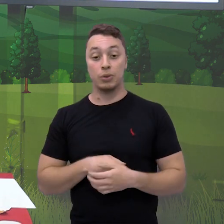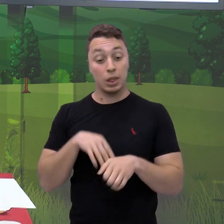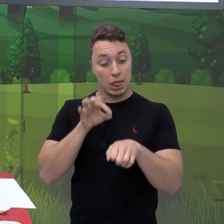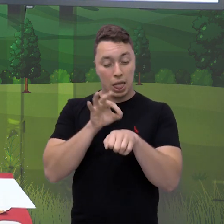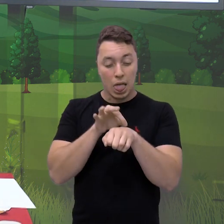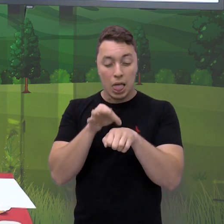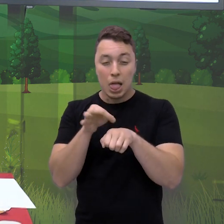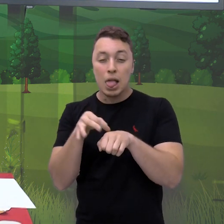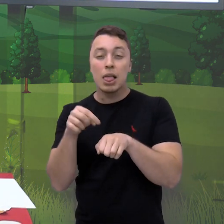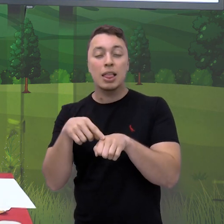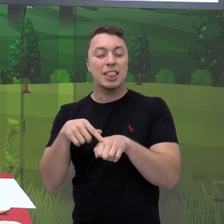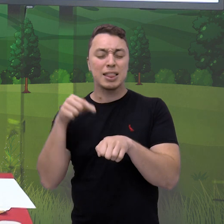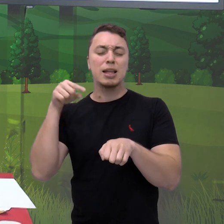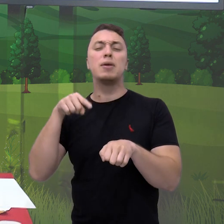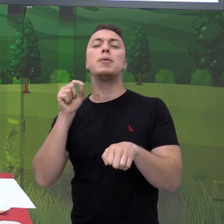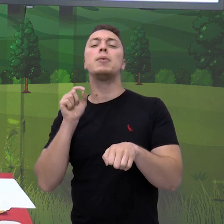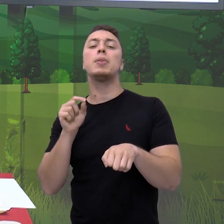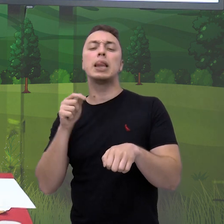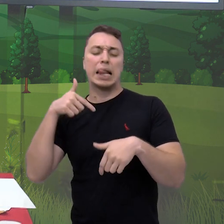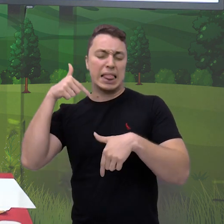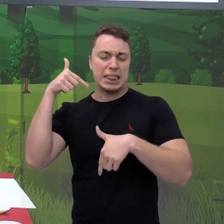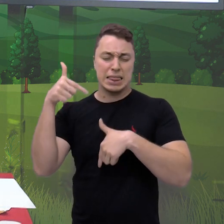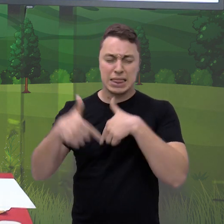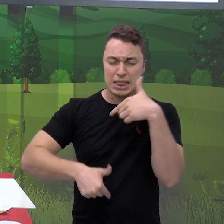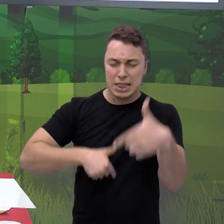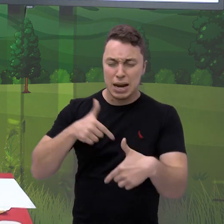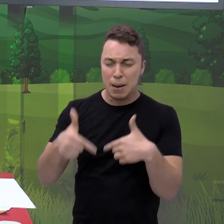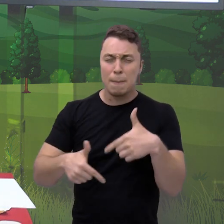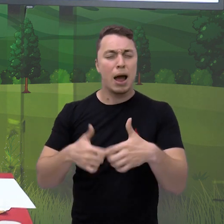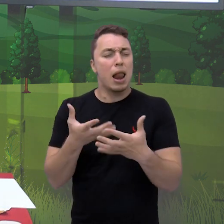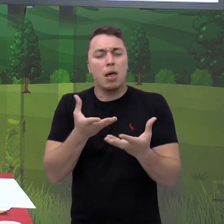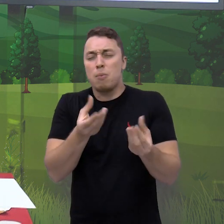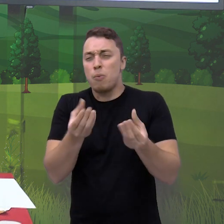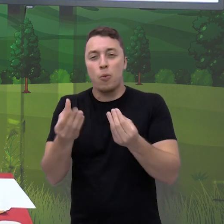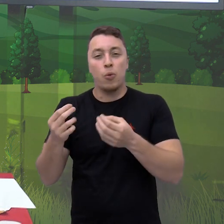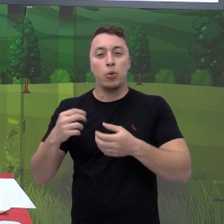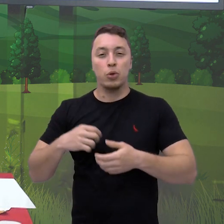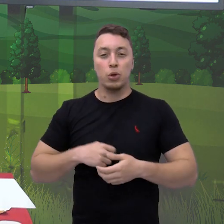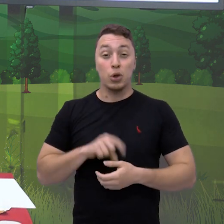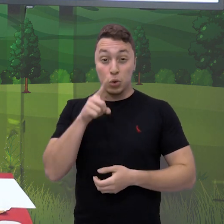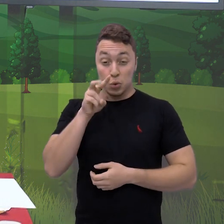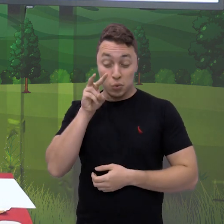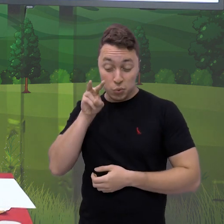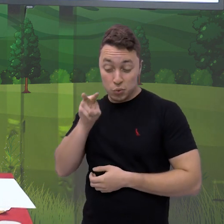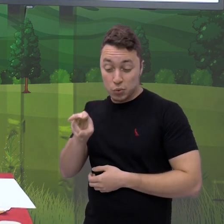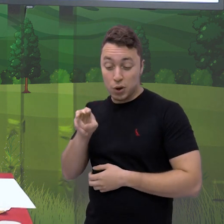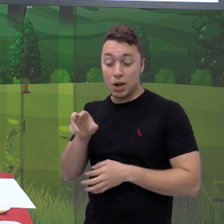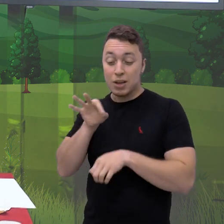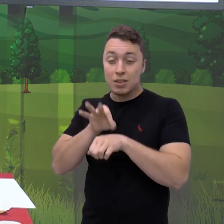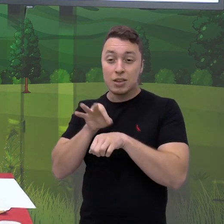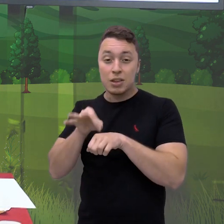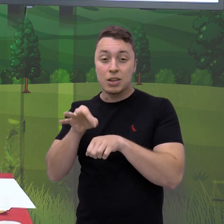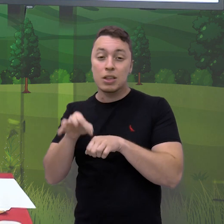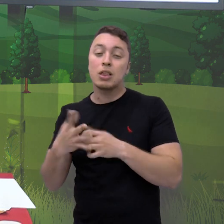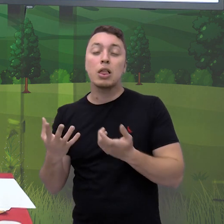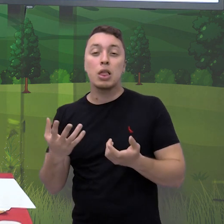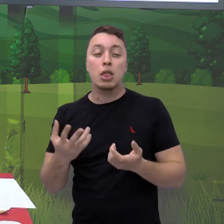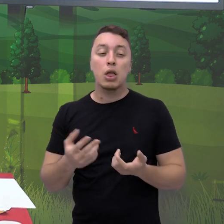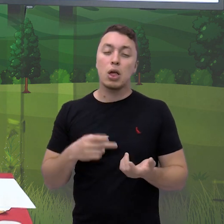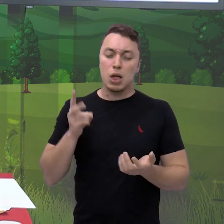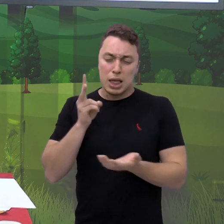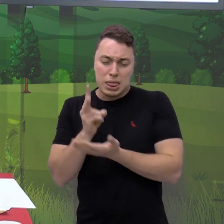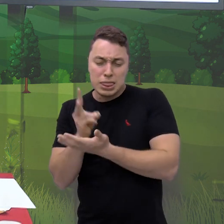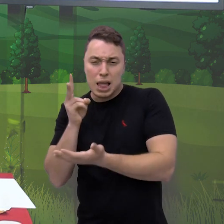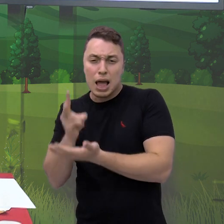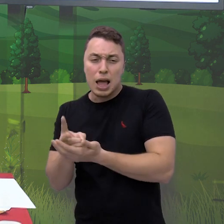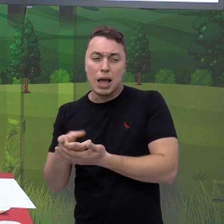conhecidos por serem muito trabalhadores. Pois é, onde você vê formiguinhas, você vê normalmente elas carregando alguma